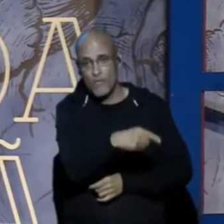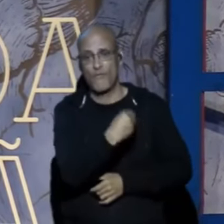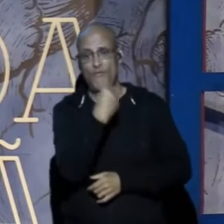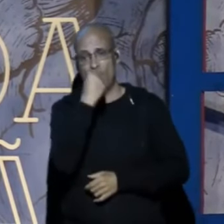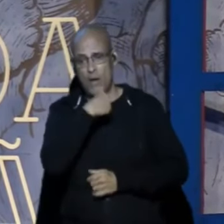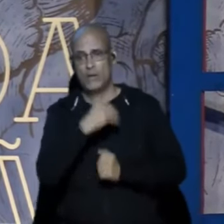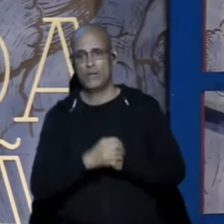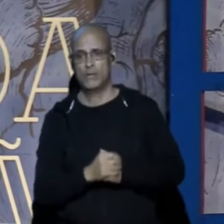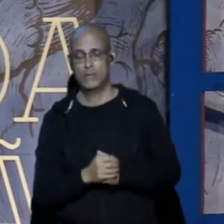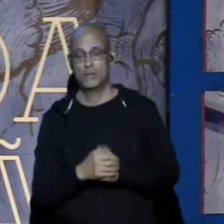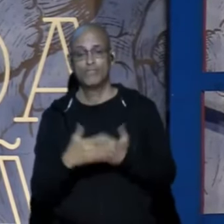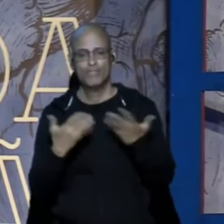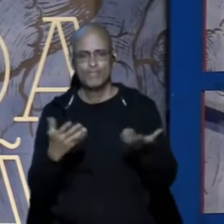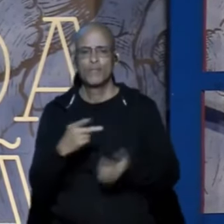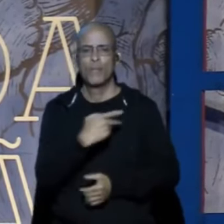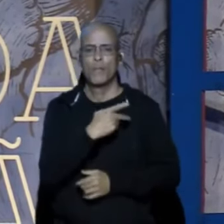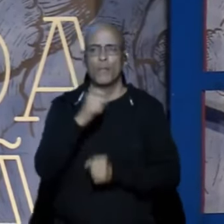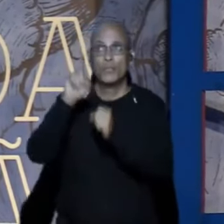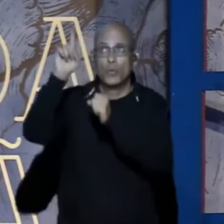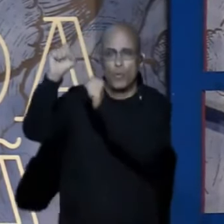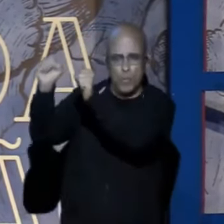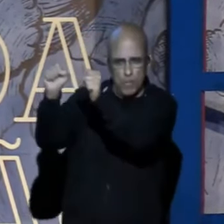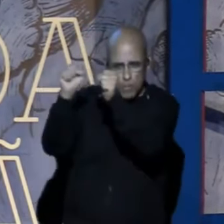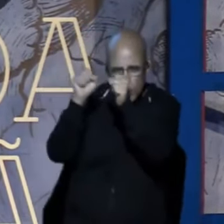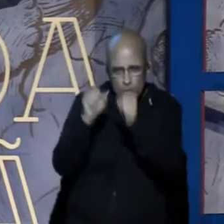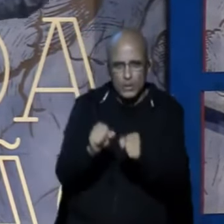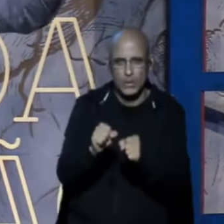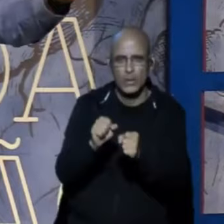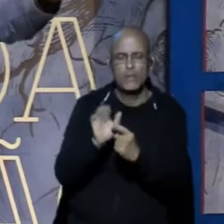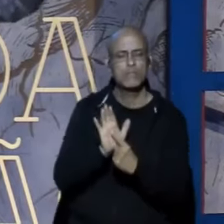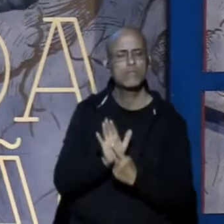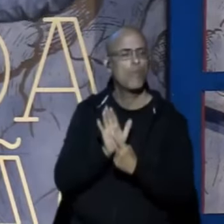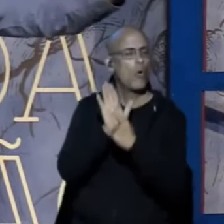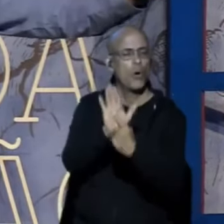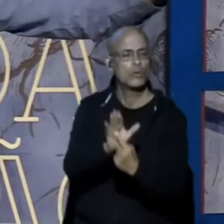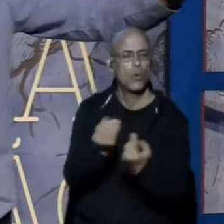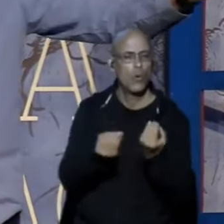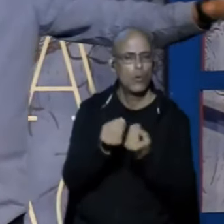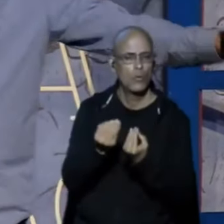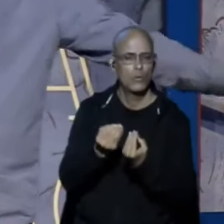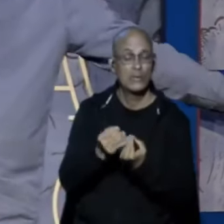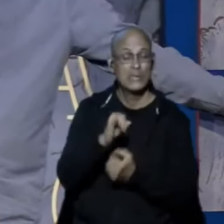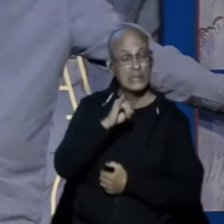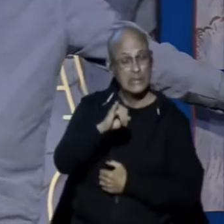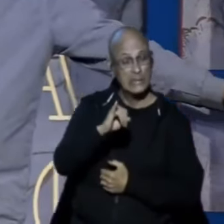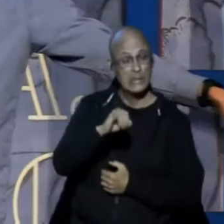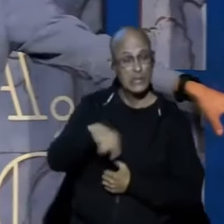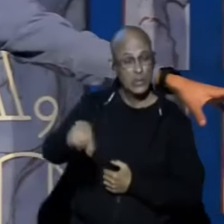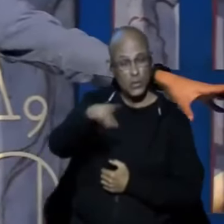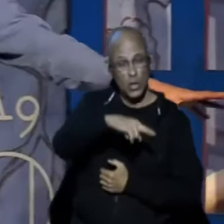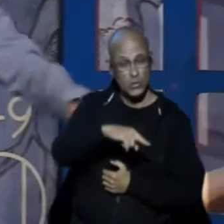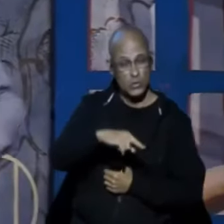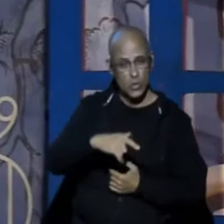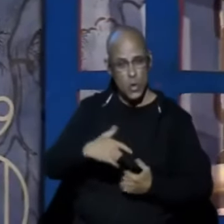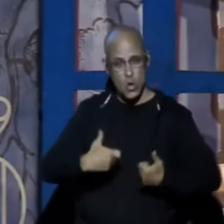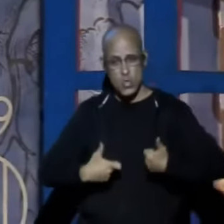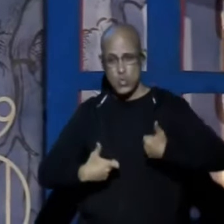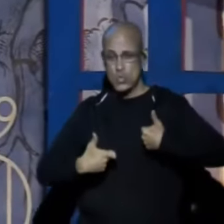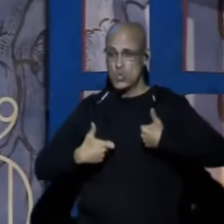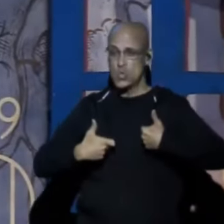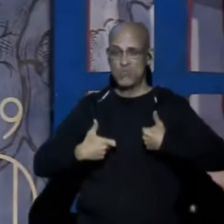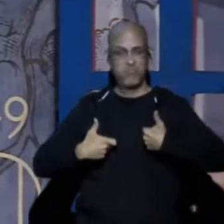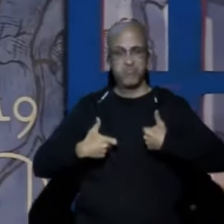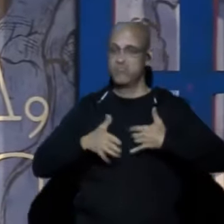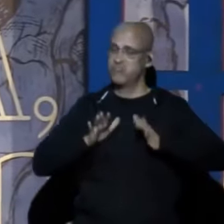poder de Deus Se manifesta Quando O nosso Pretenso poder Cai por terra E é de todo